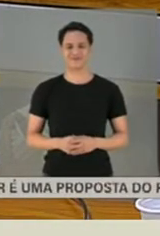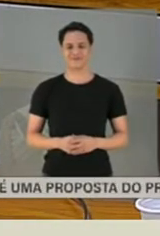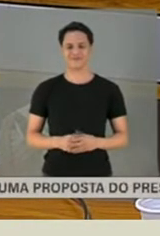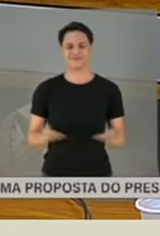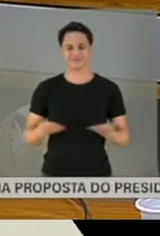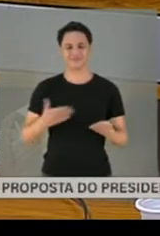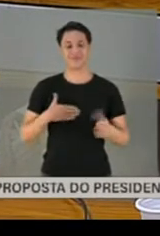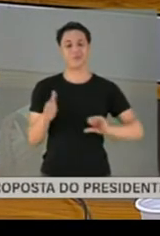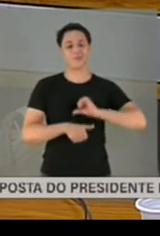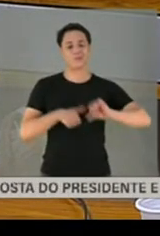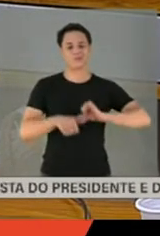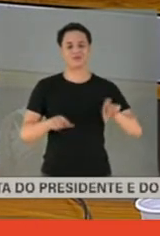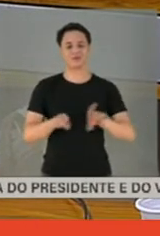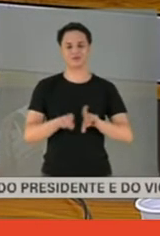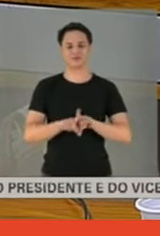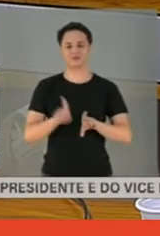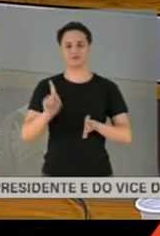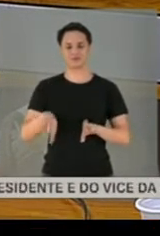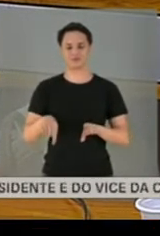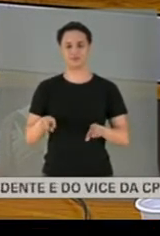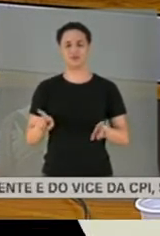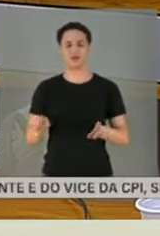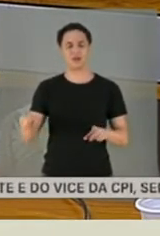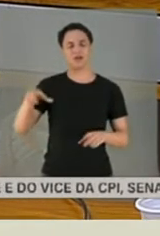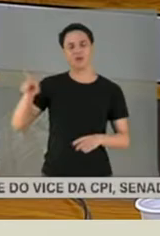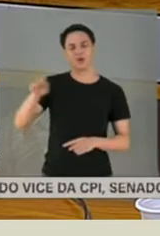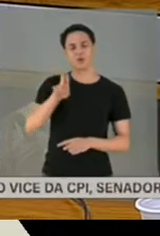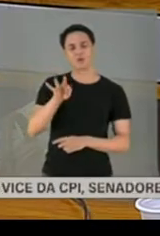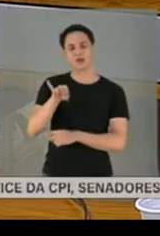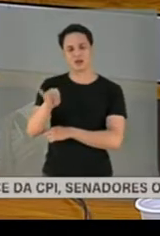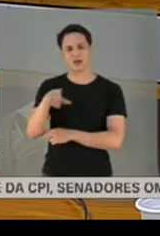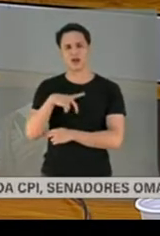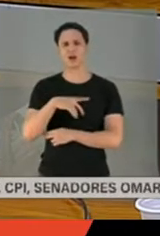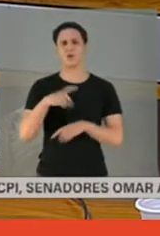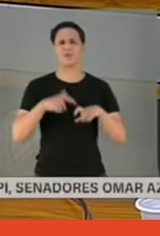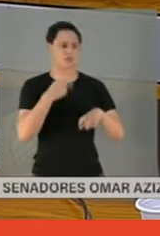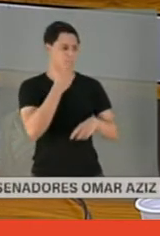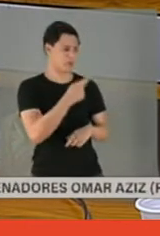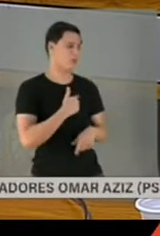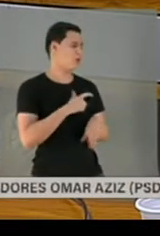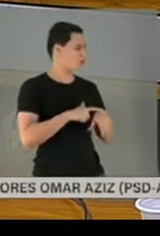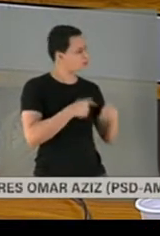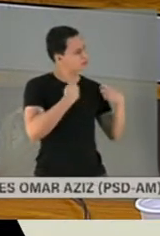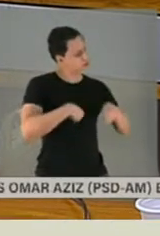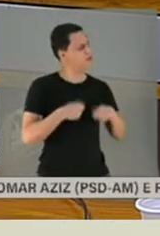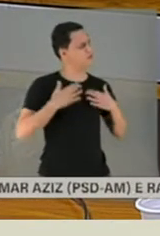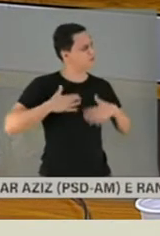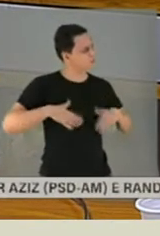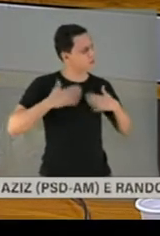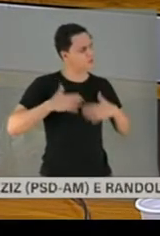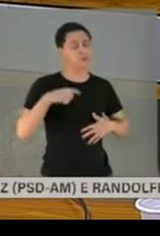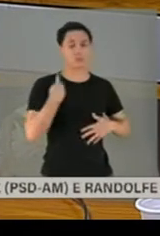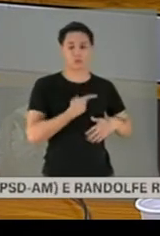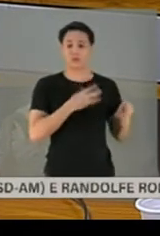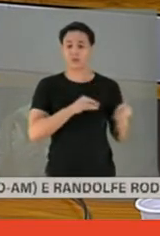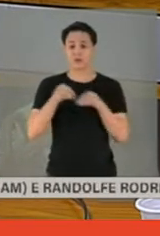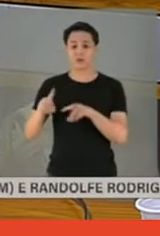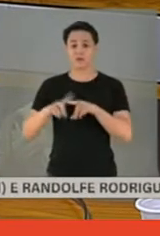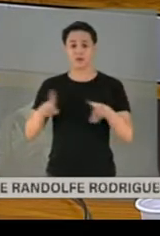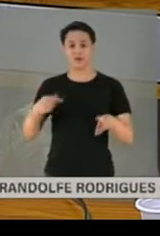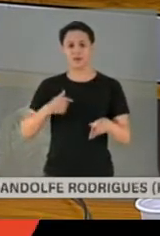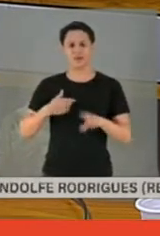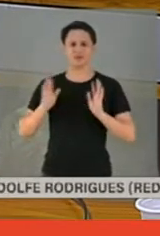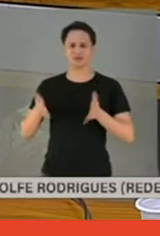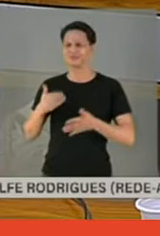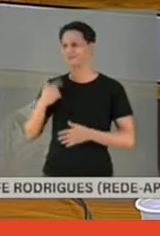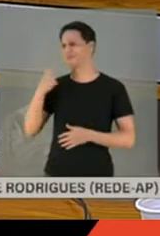que ela teria que ir, se ela não precisava ir para a UTI. Ele falou, não, a hora que precisar, pode ficar tranquila, que a gente leva. Mas eu já comecei